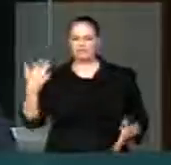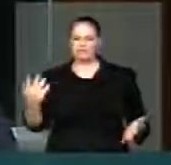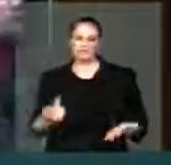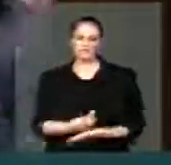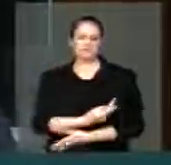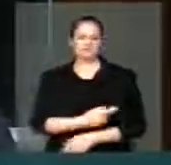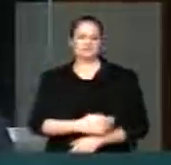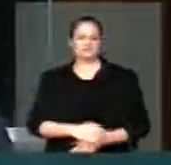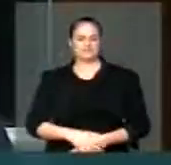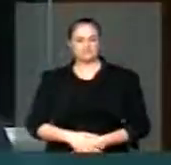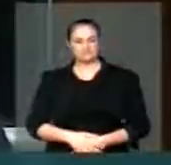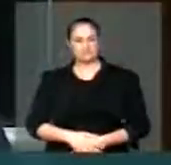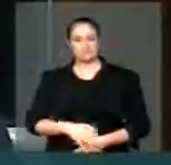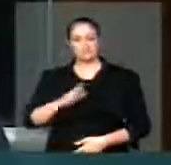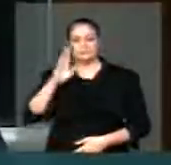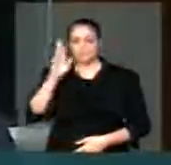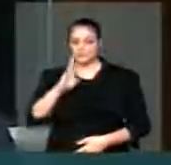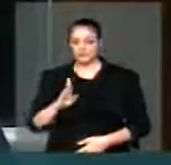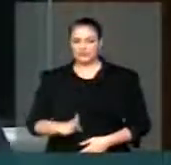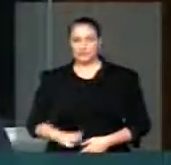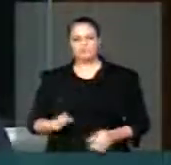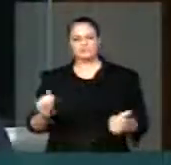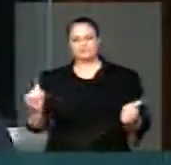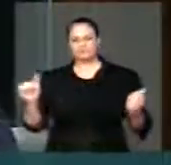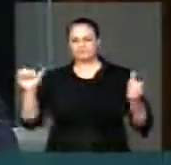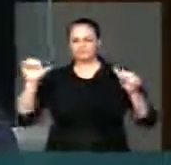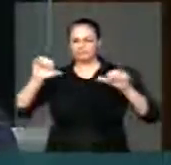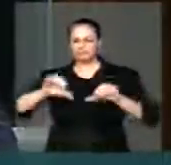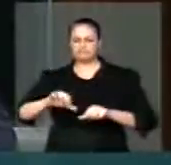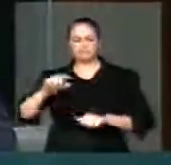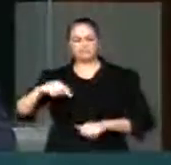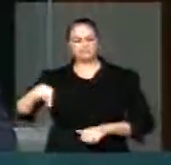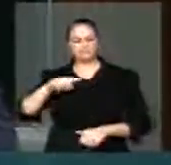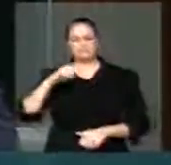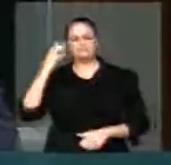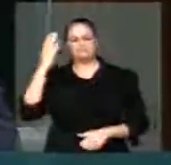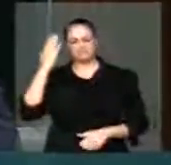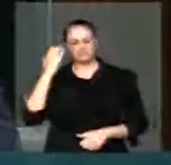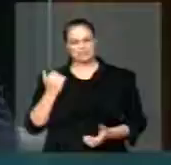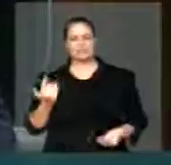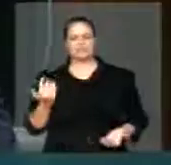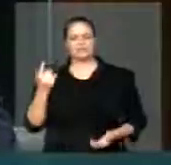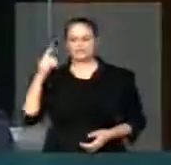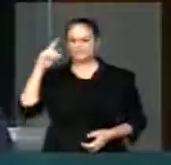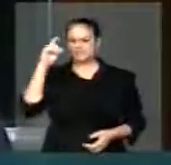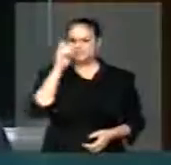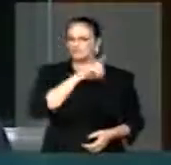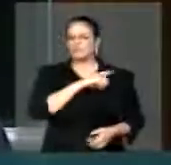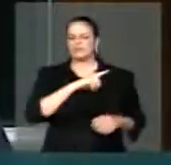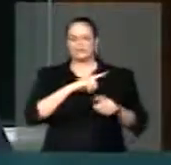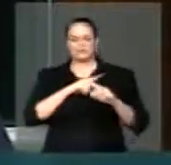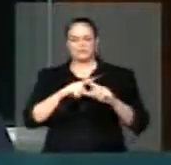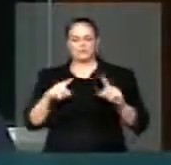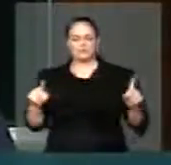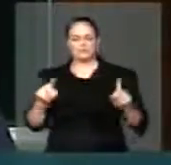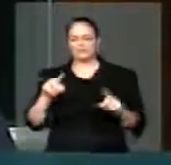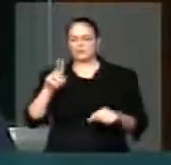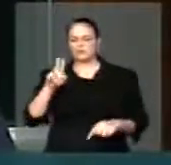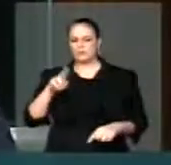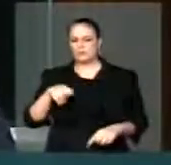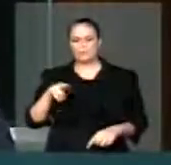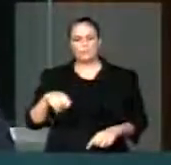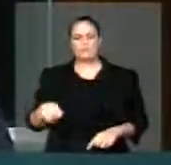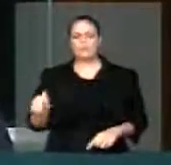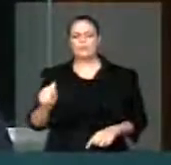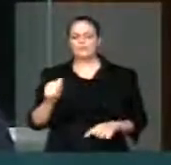O Brasil está em crise, nós sabemos disso. Sabemos das dificuldades, mas em nenhum momento o